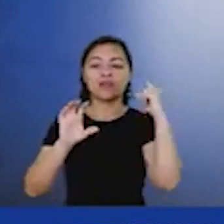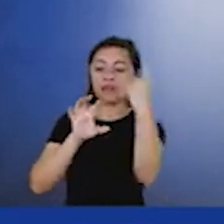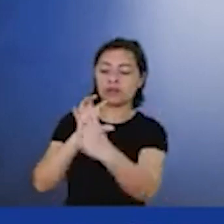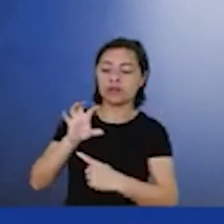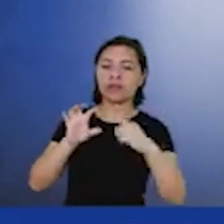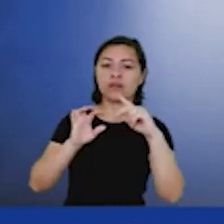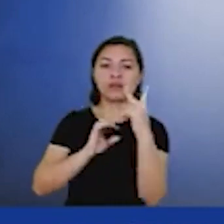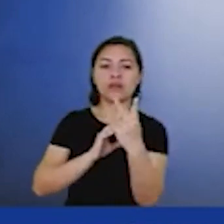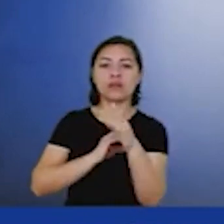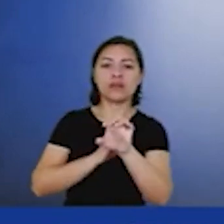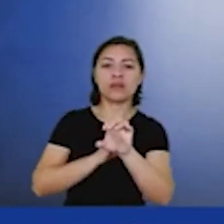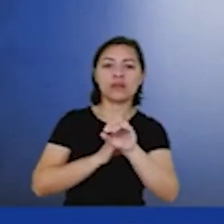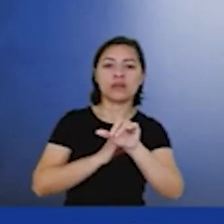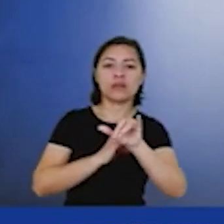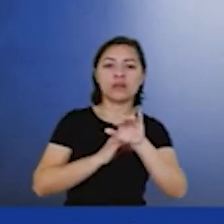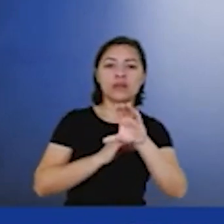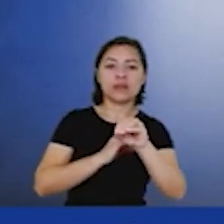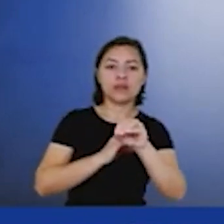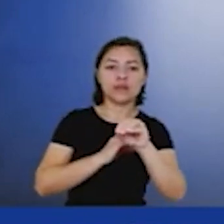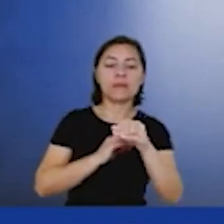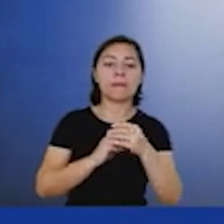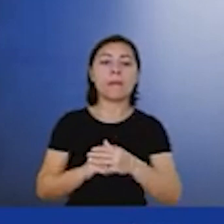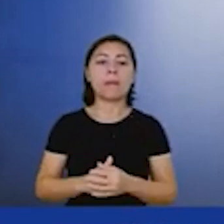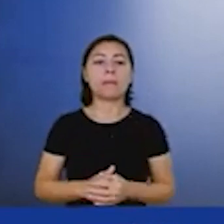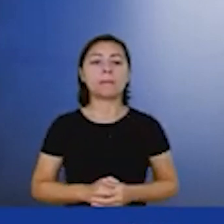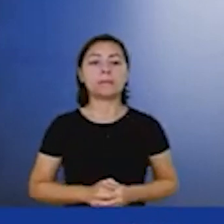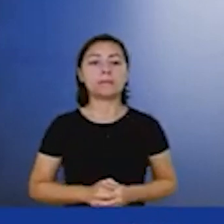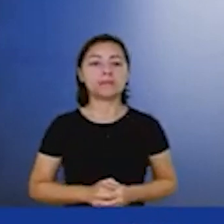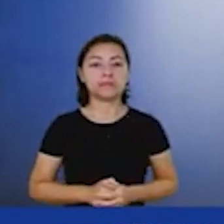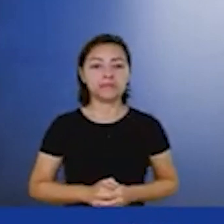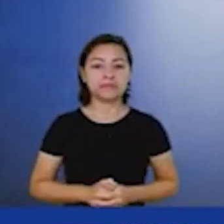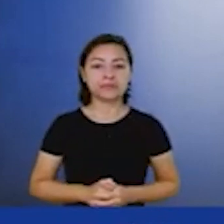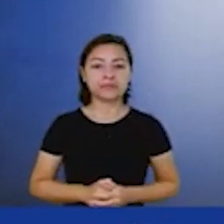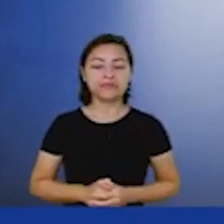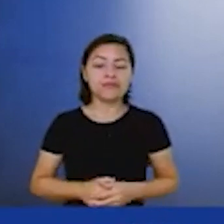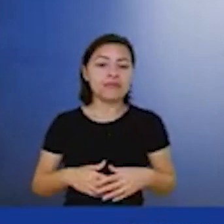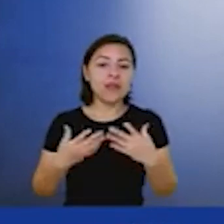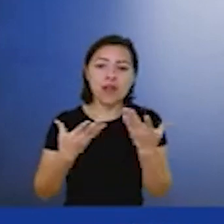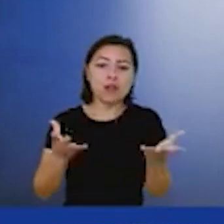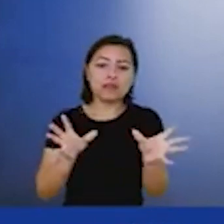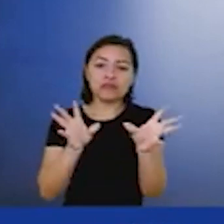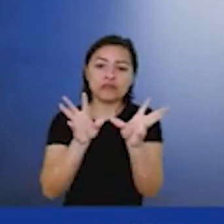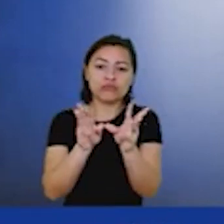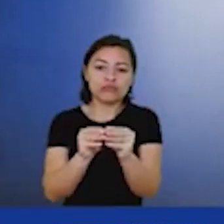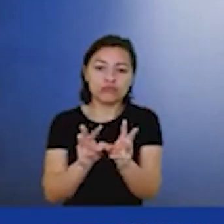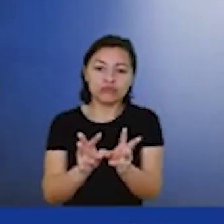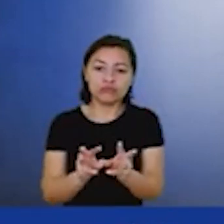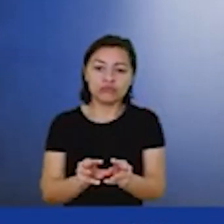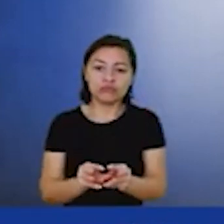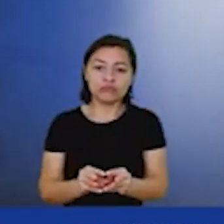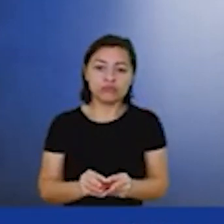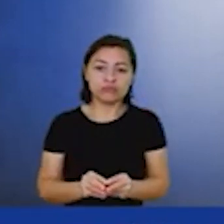captura e sequestres de carbono e enfim e as possíveis